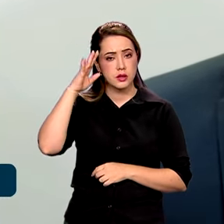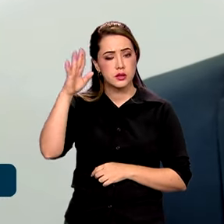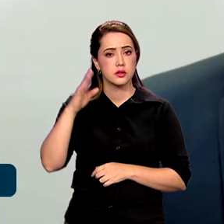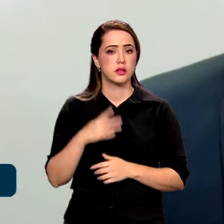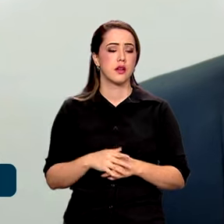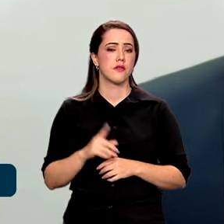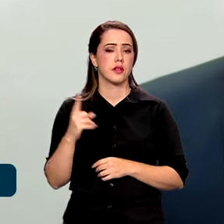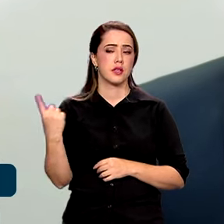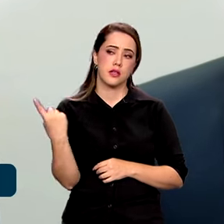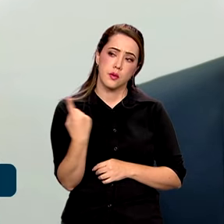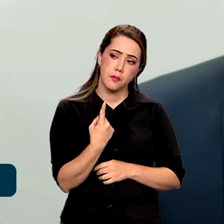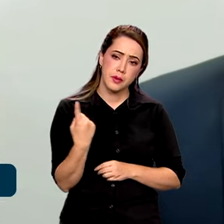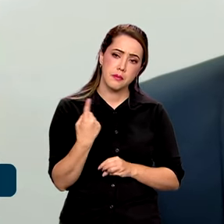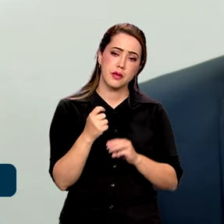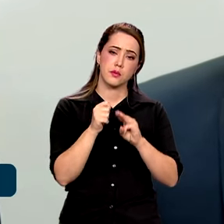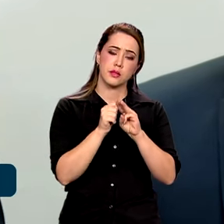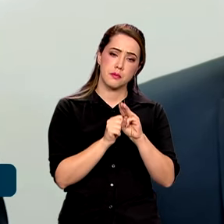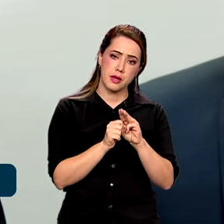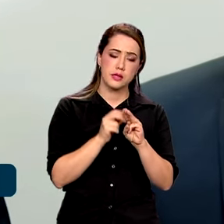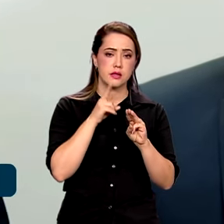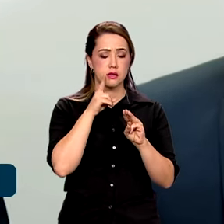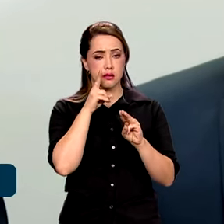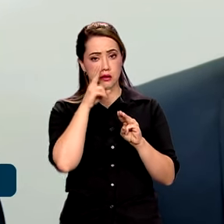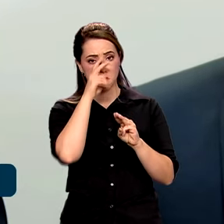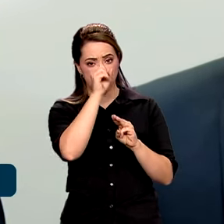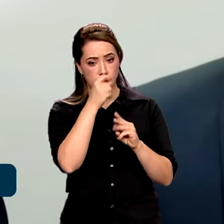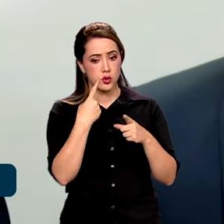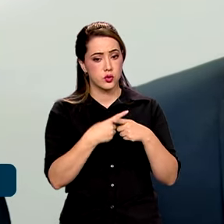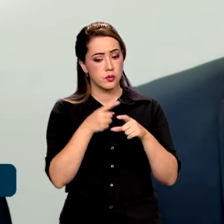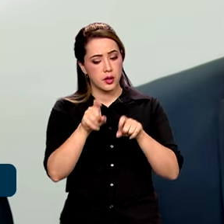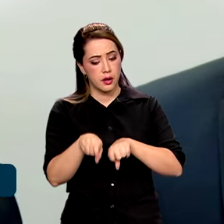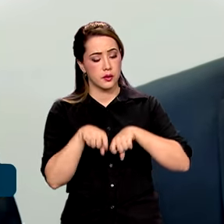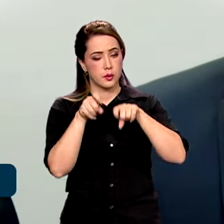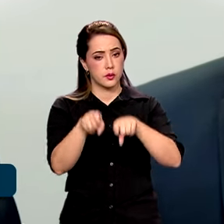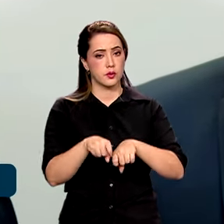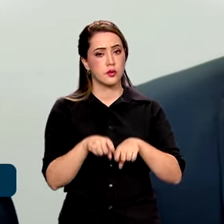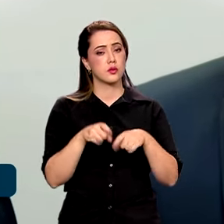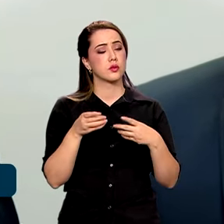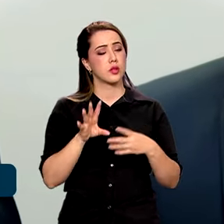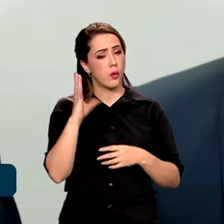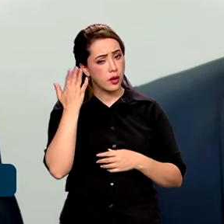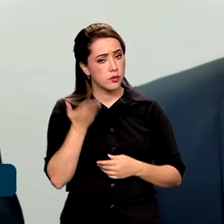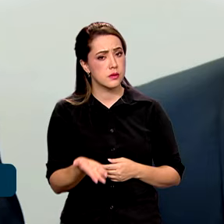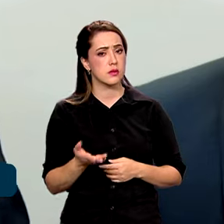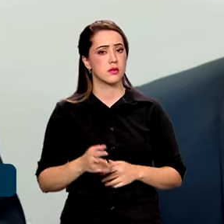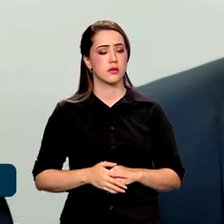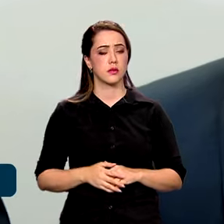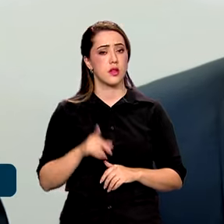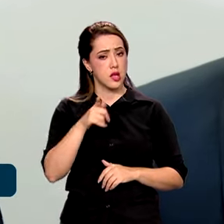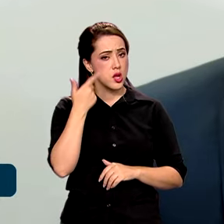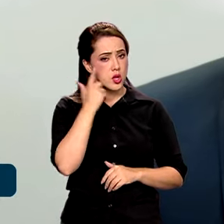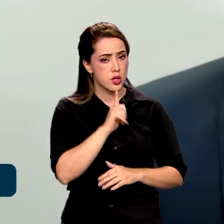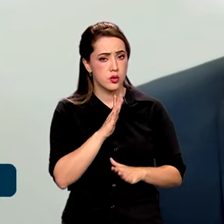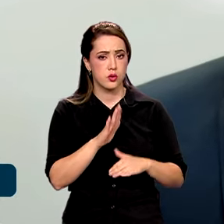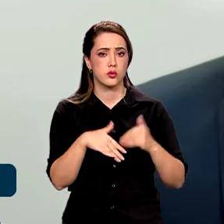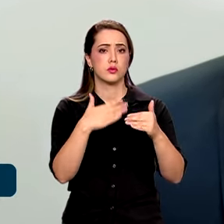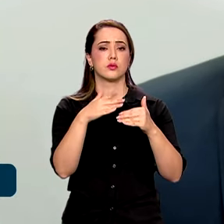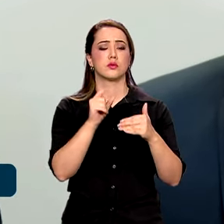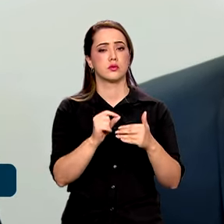um primeiro trimestre forte por conta do agronegócio, que foi o que aconteceu e que sustenta